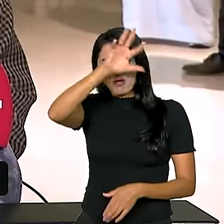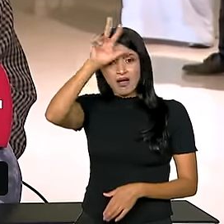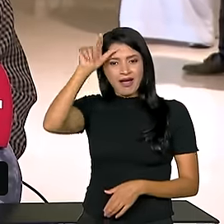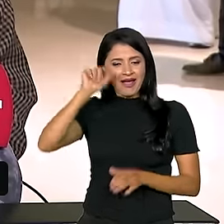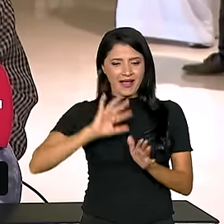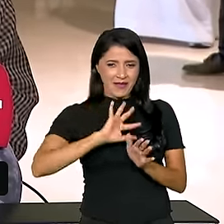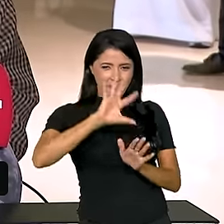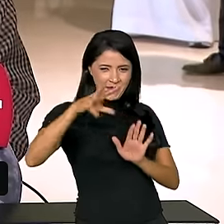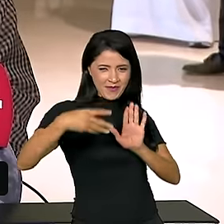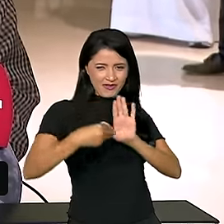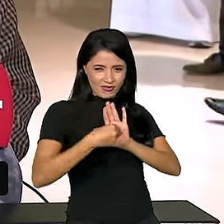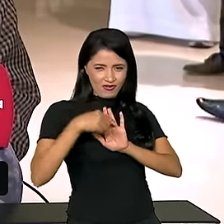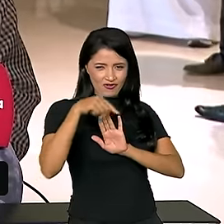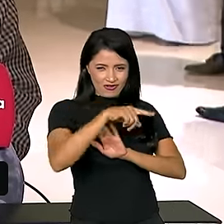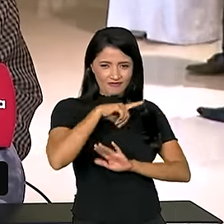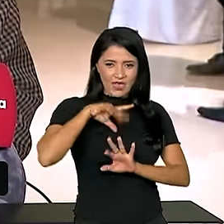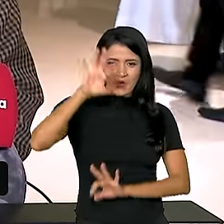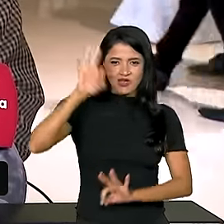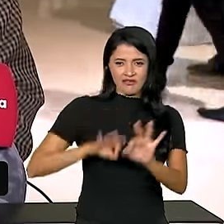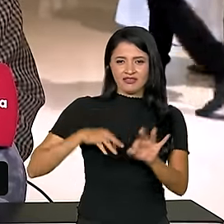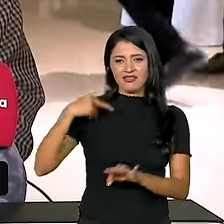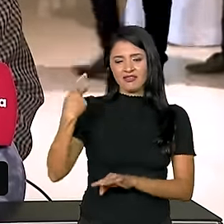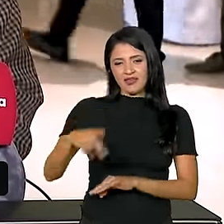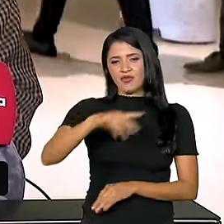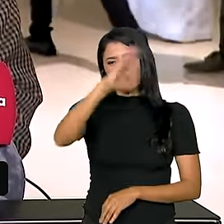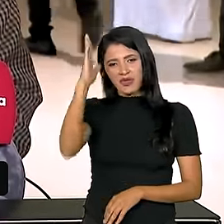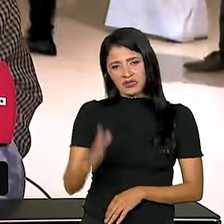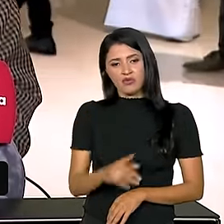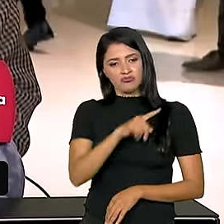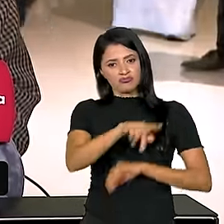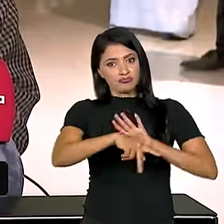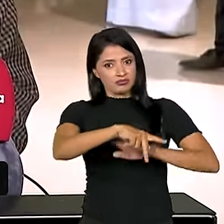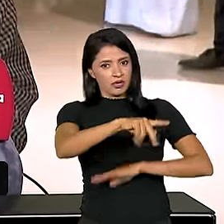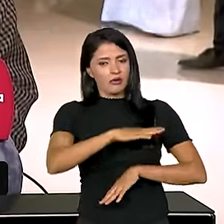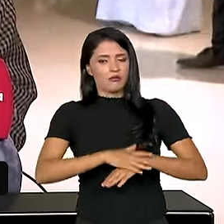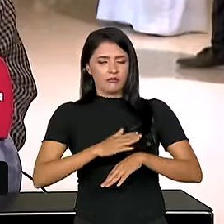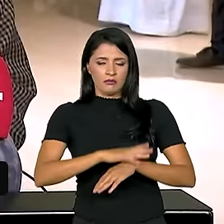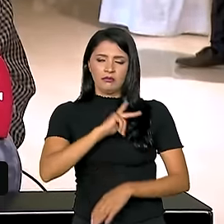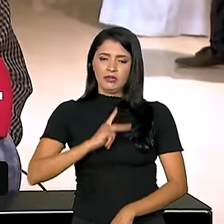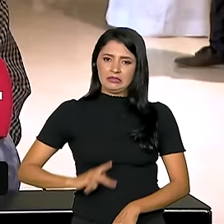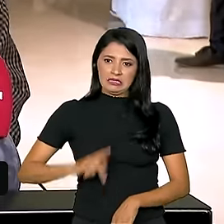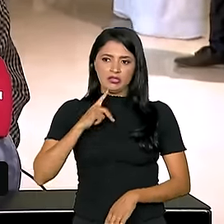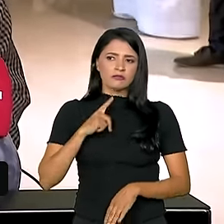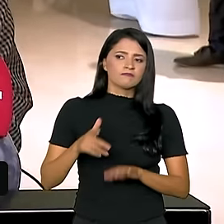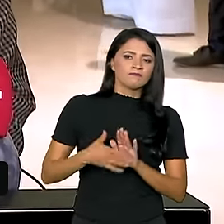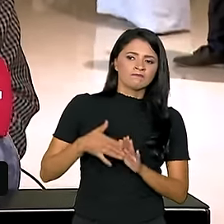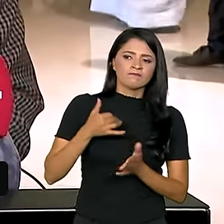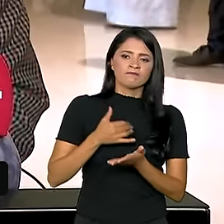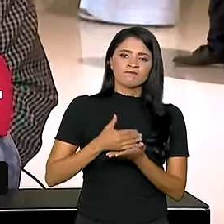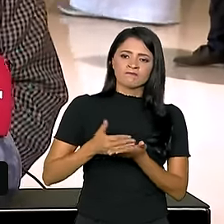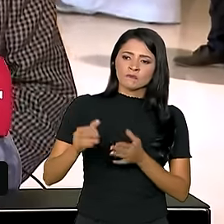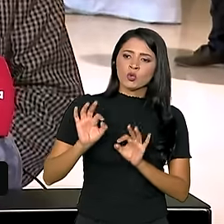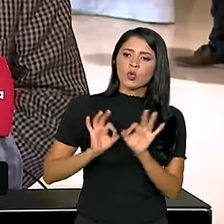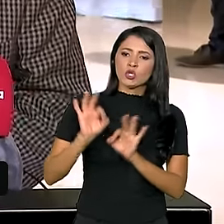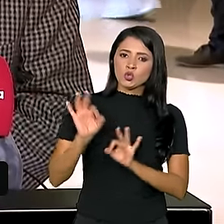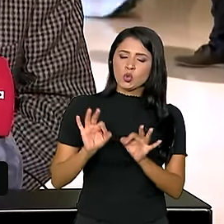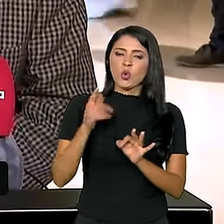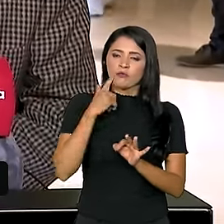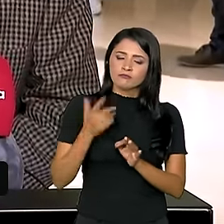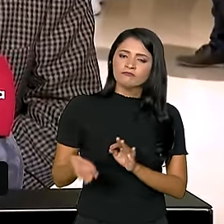organizada no Brasil por iniciativa do presidente, no mês de agosto último em que estiveram presentes os oito